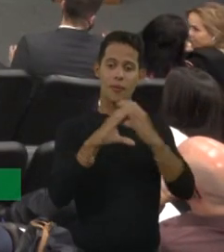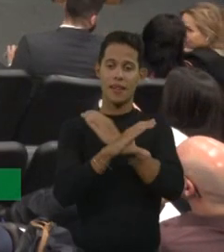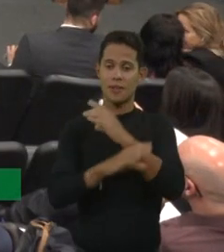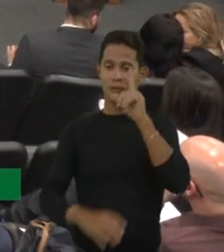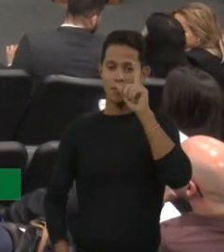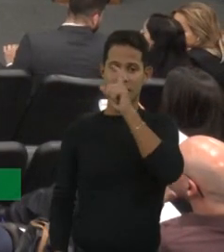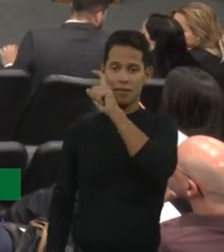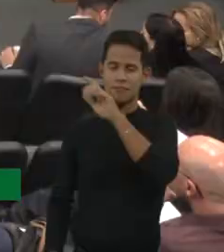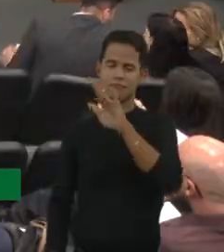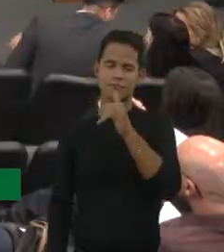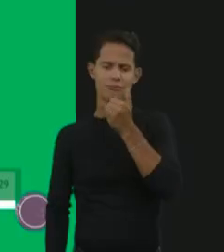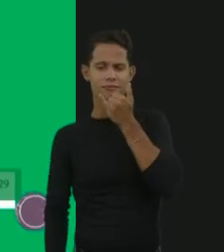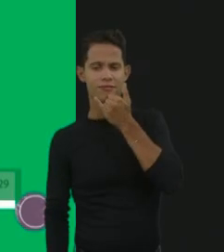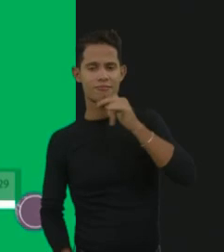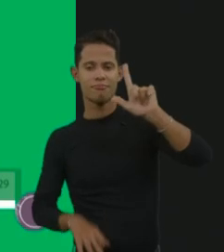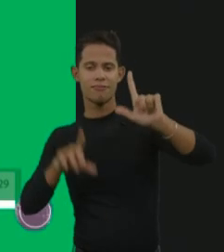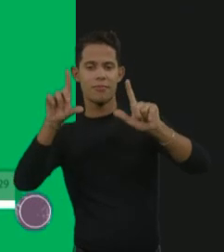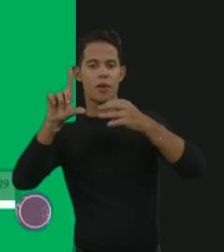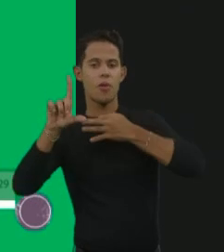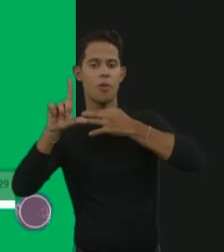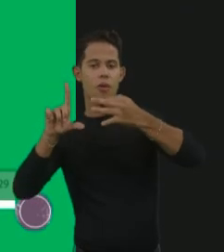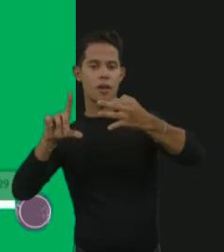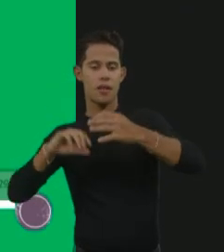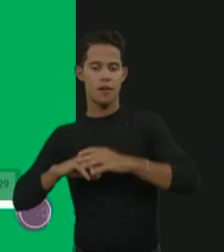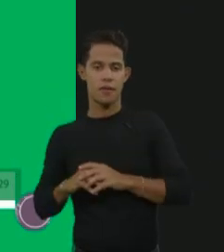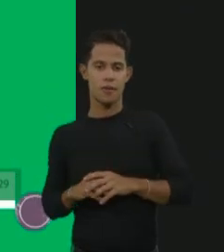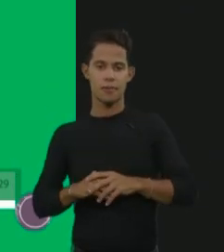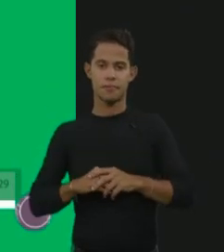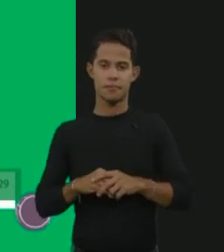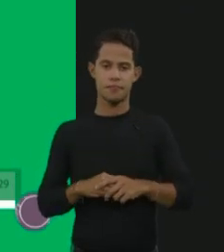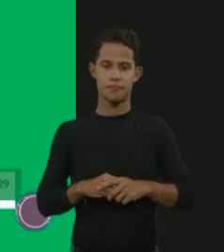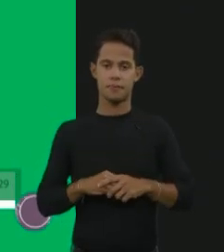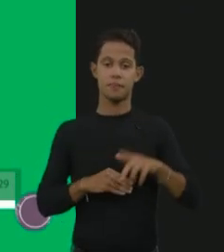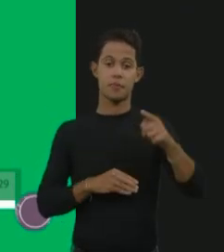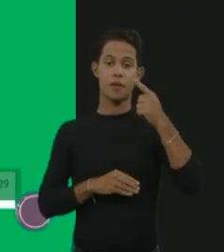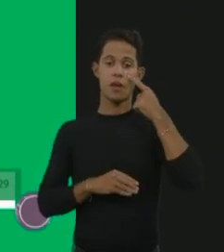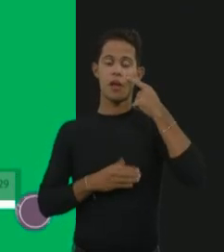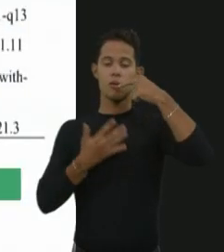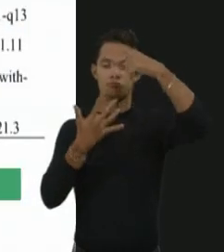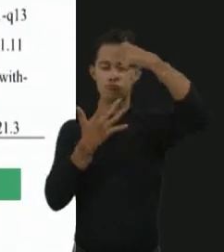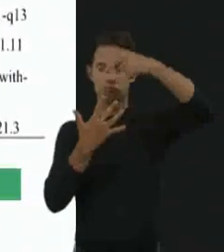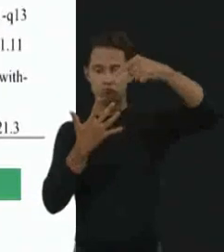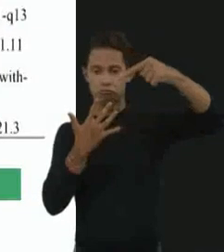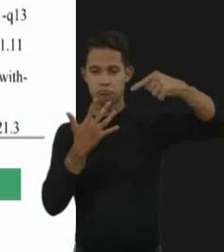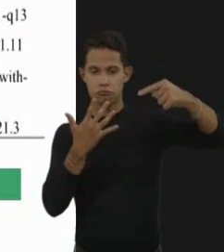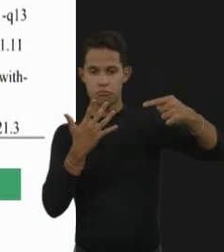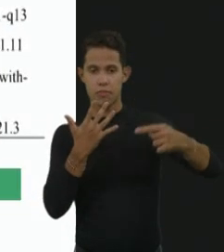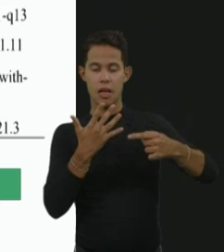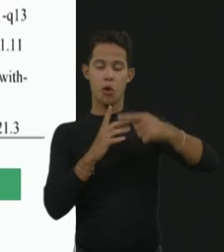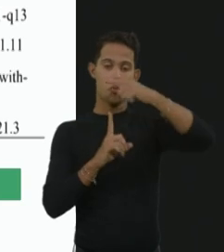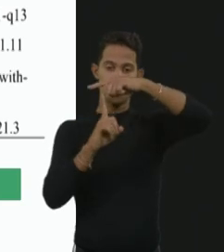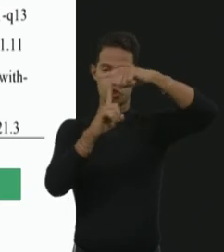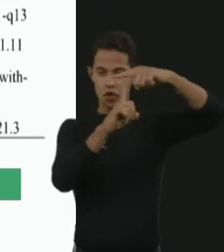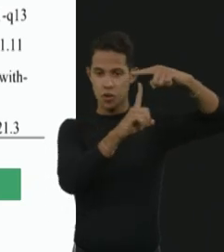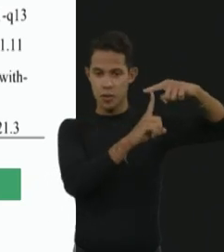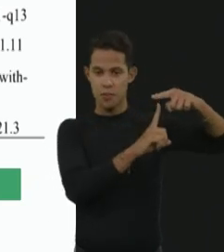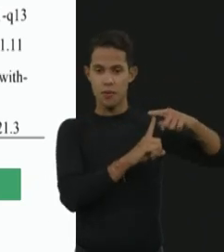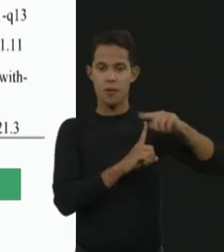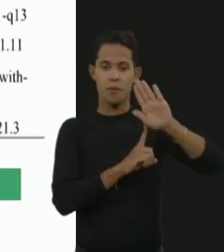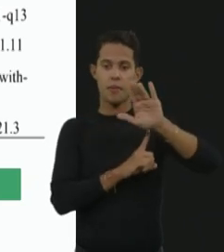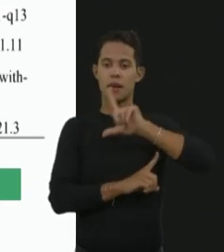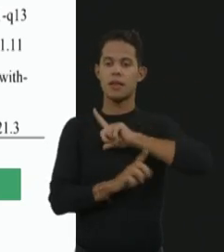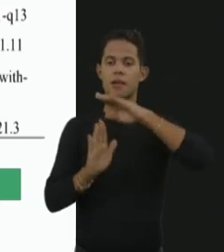horrível, Desculpa, aqui são os GAGs, tá? A rota metabólica deles e cada tipo de MPS, mas aí a gente tem uma classificação melhor.